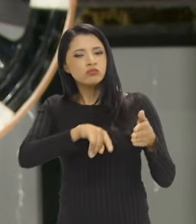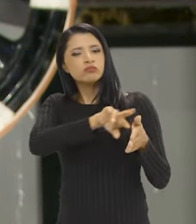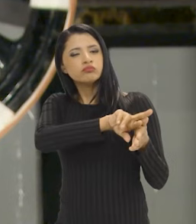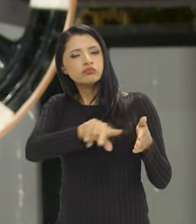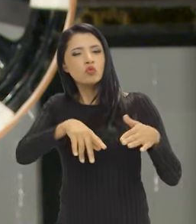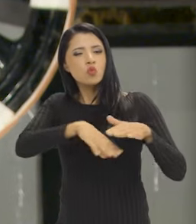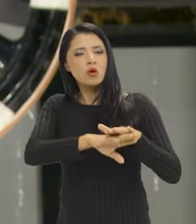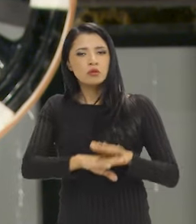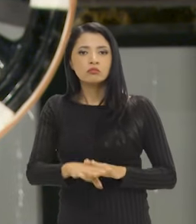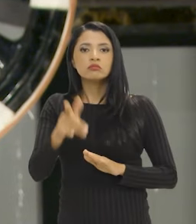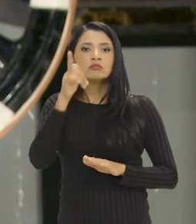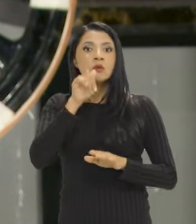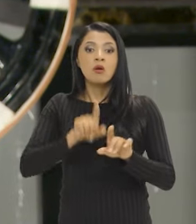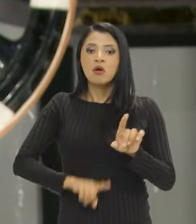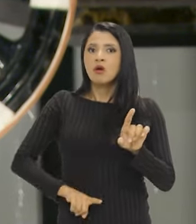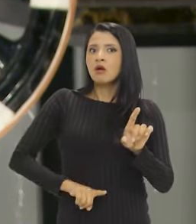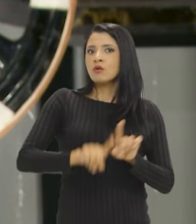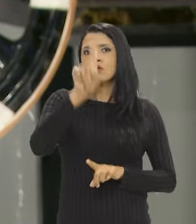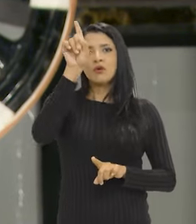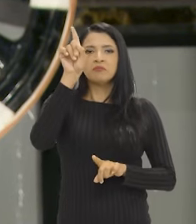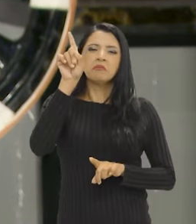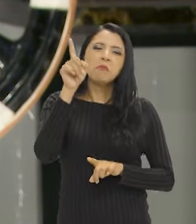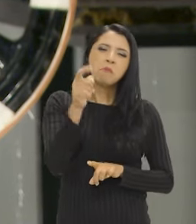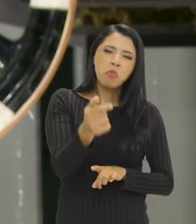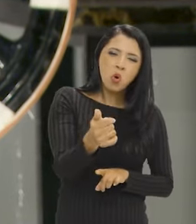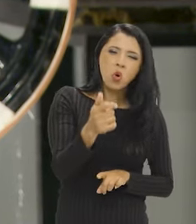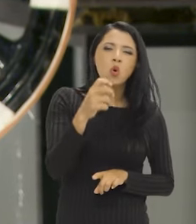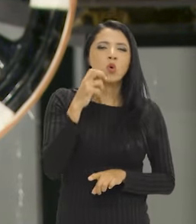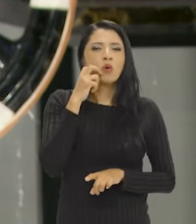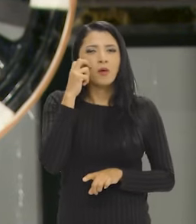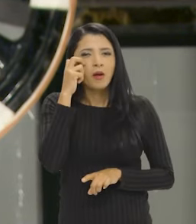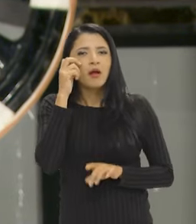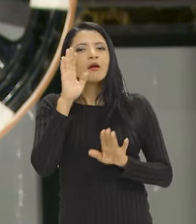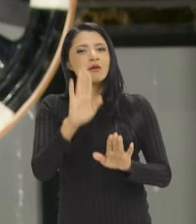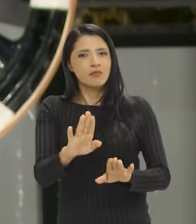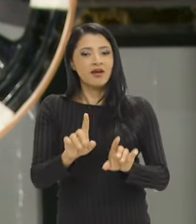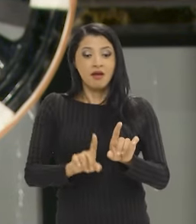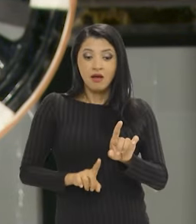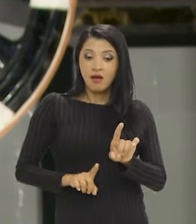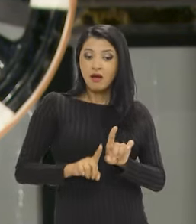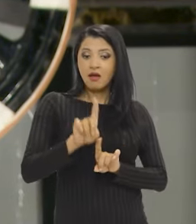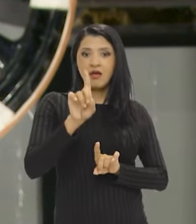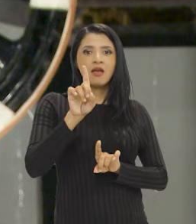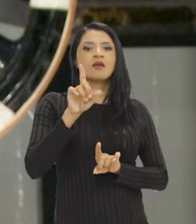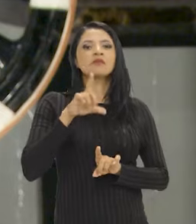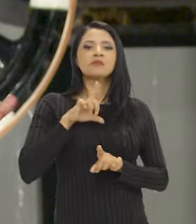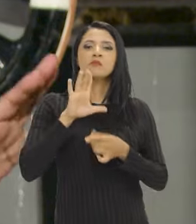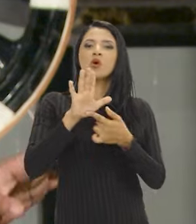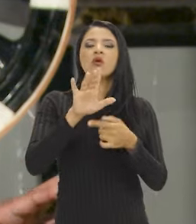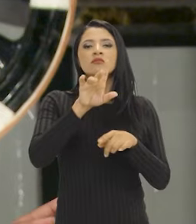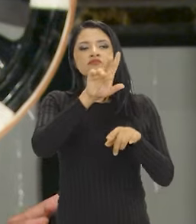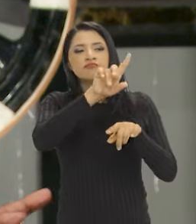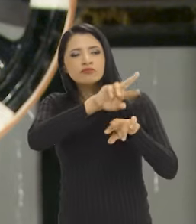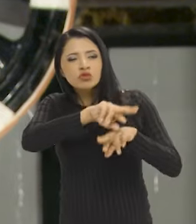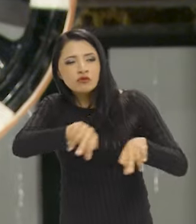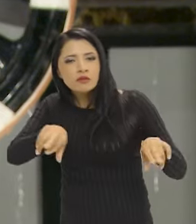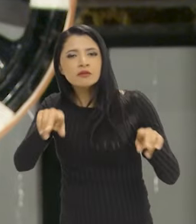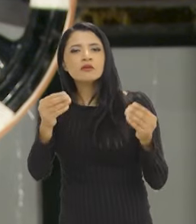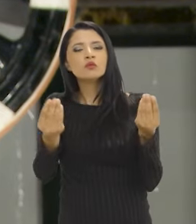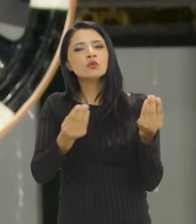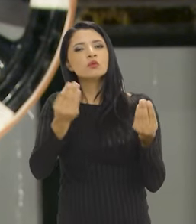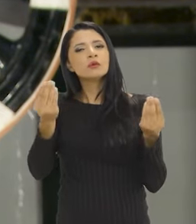conseguimos bater um recorde, ainda tímido, mas um recorde que diversifica